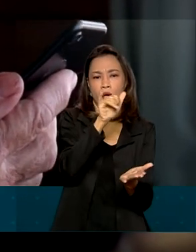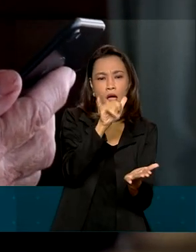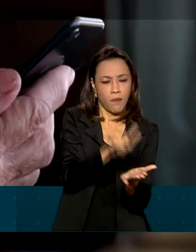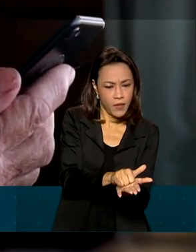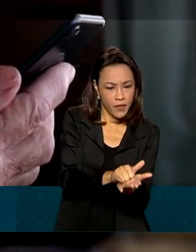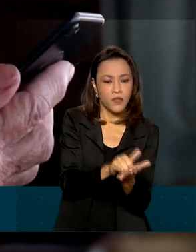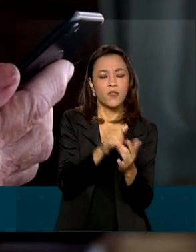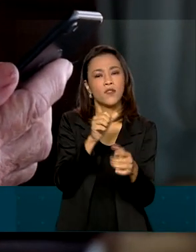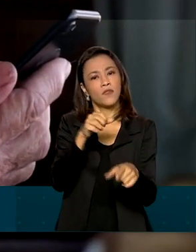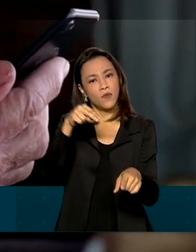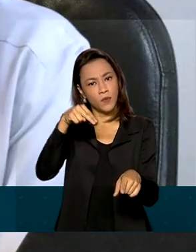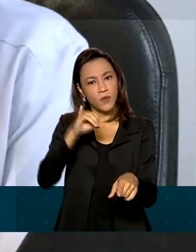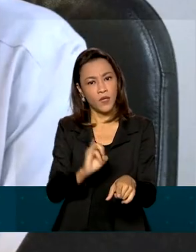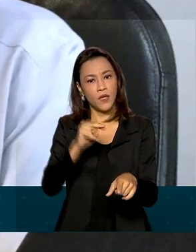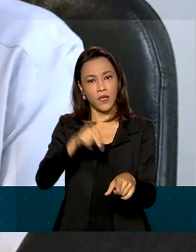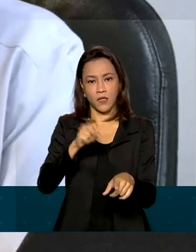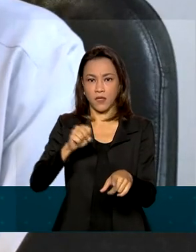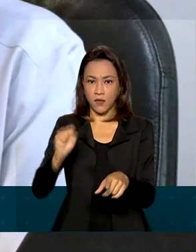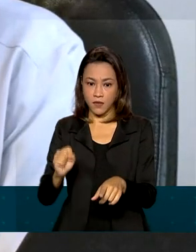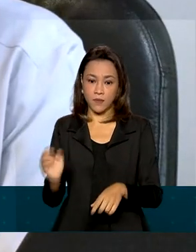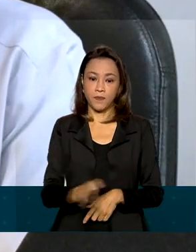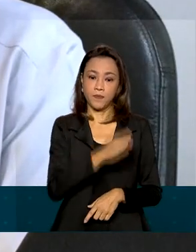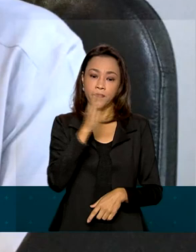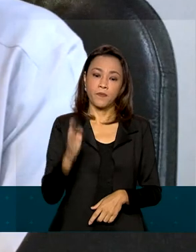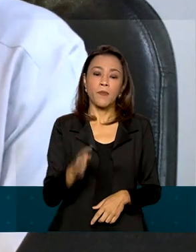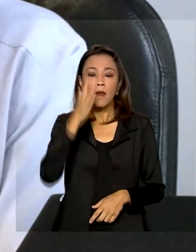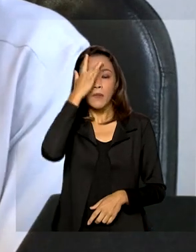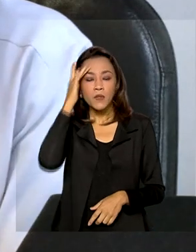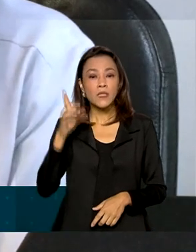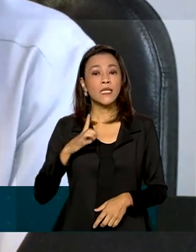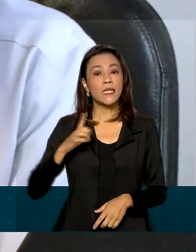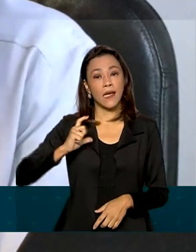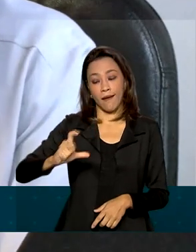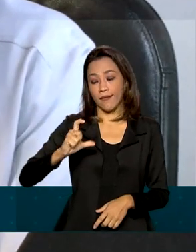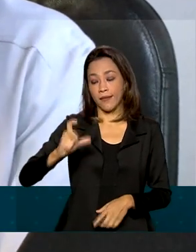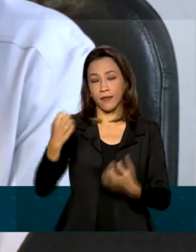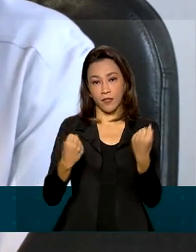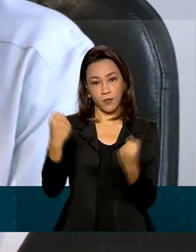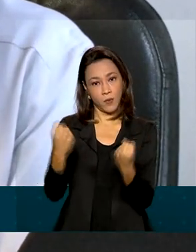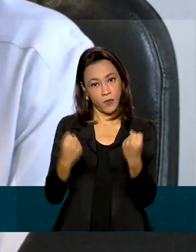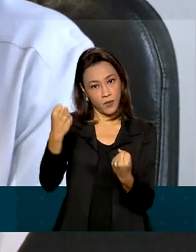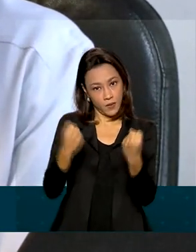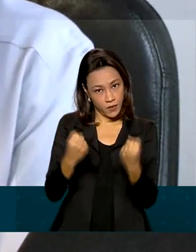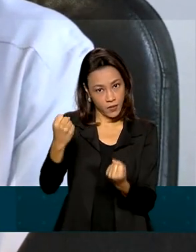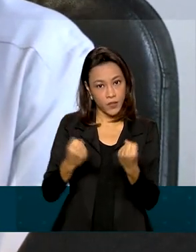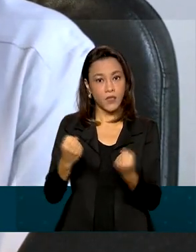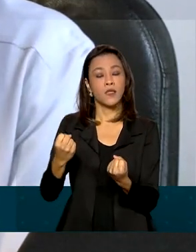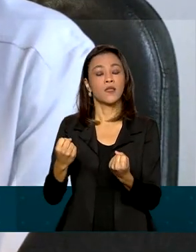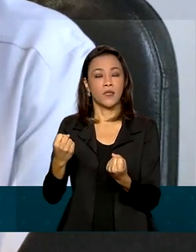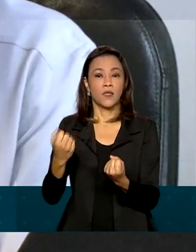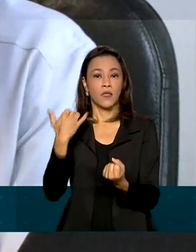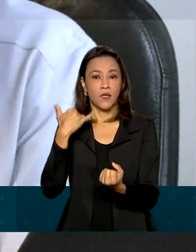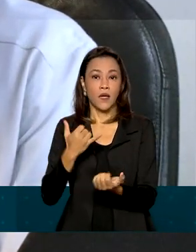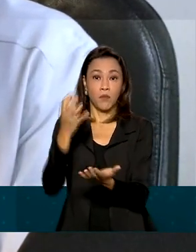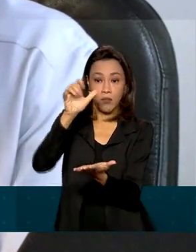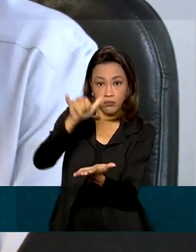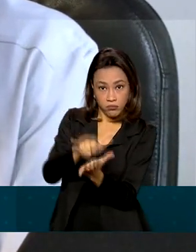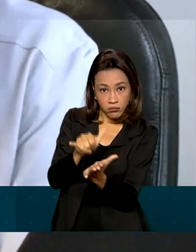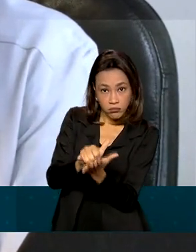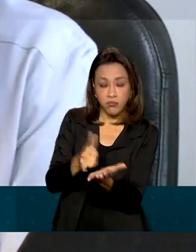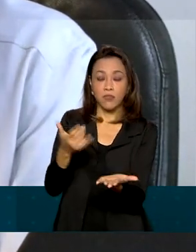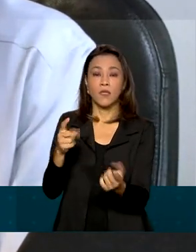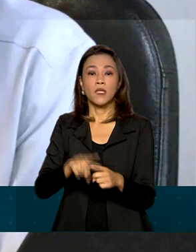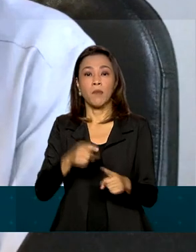é um deles. As pessoas que têm a carteira de motorista digital ou que fizeram o seu recadastramento por biometria